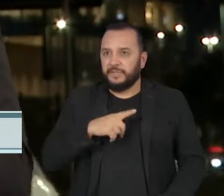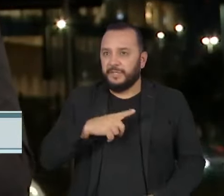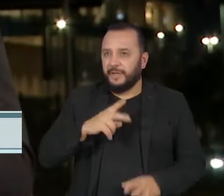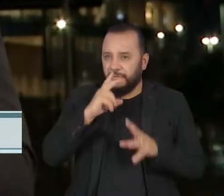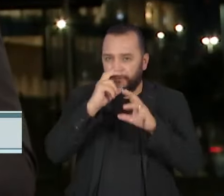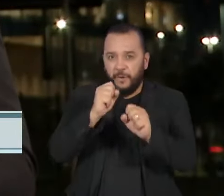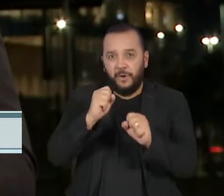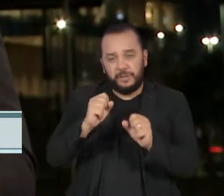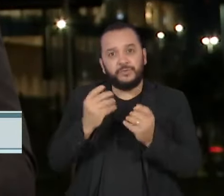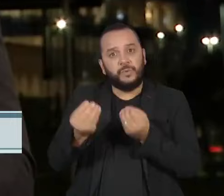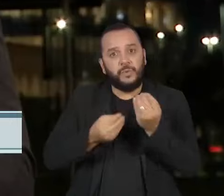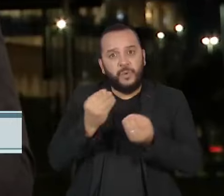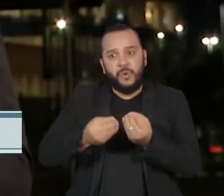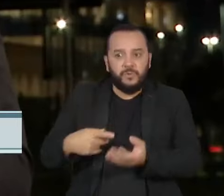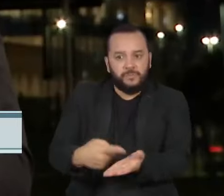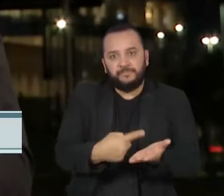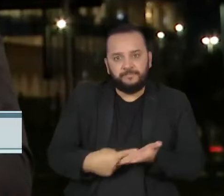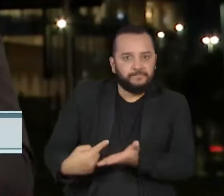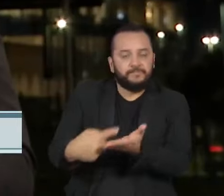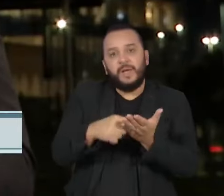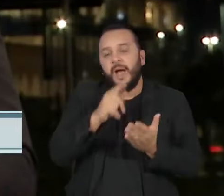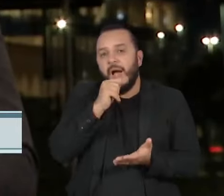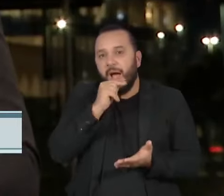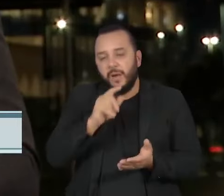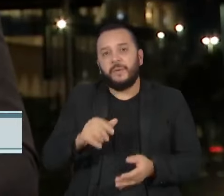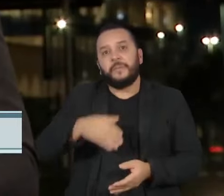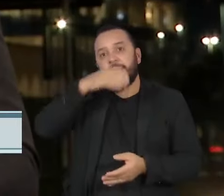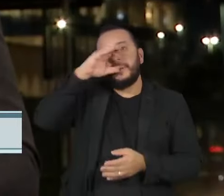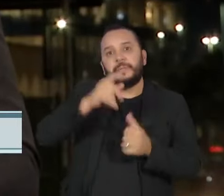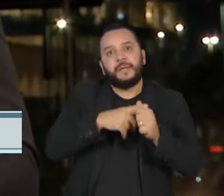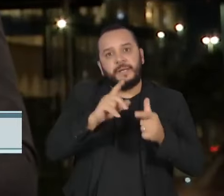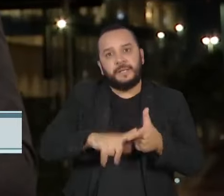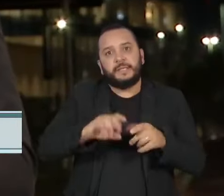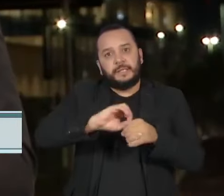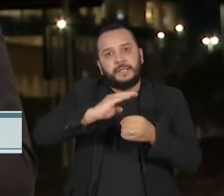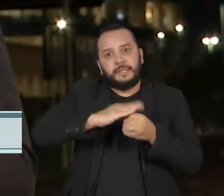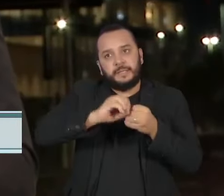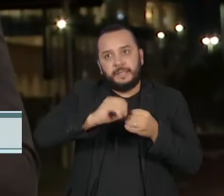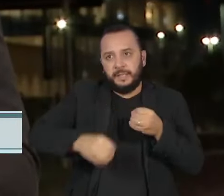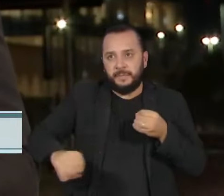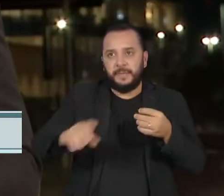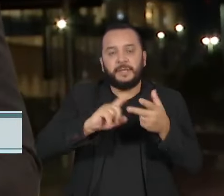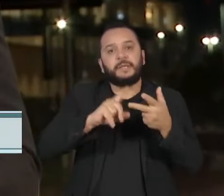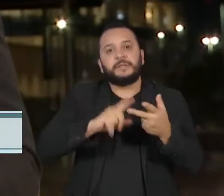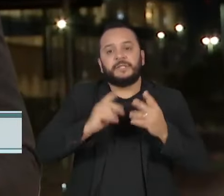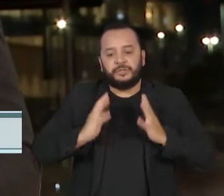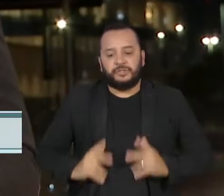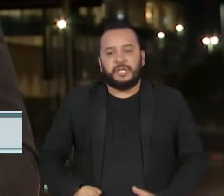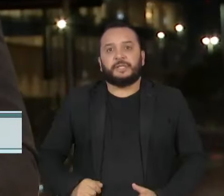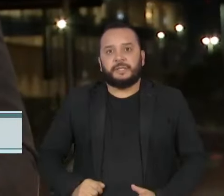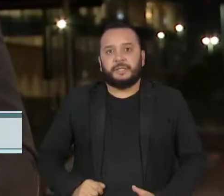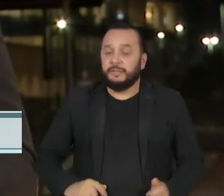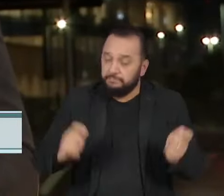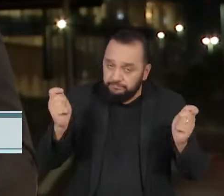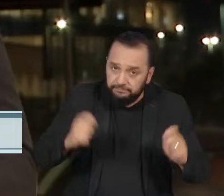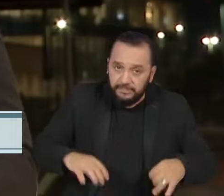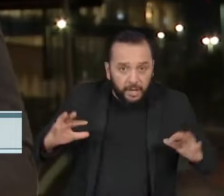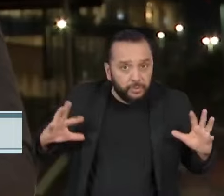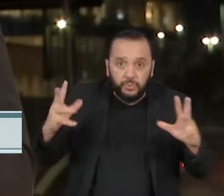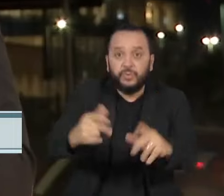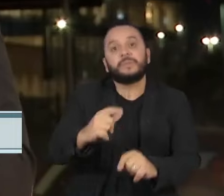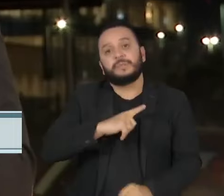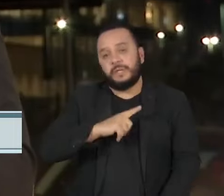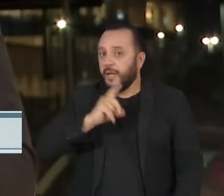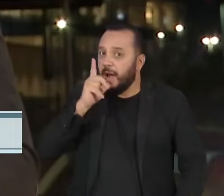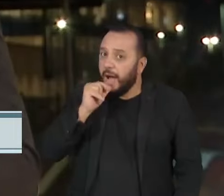serviços de água potável, saneamento e higiene. O documento reconhece que a universalização do acesso a água